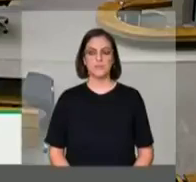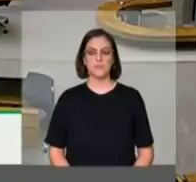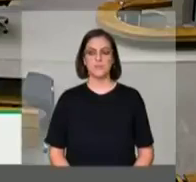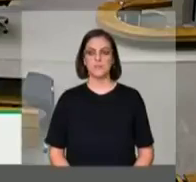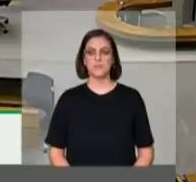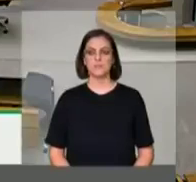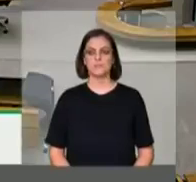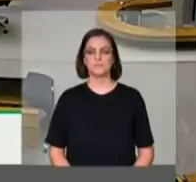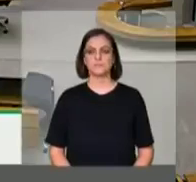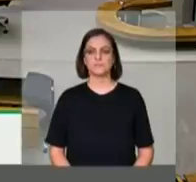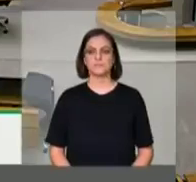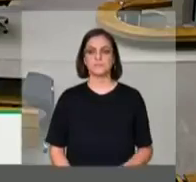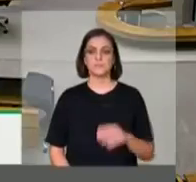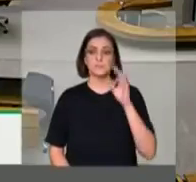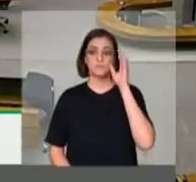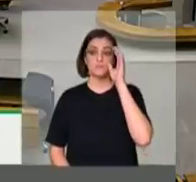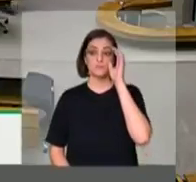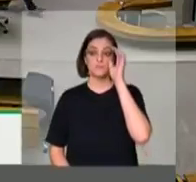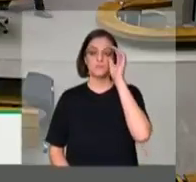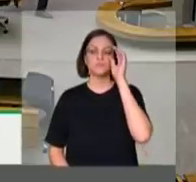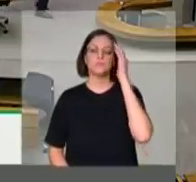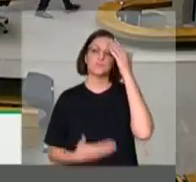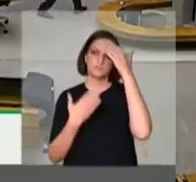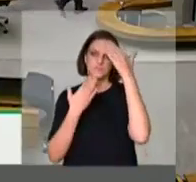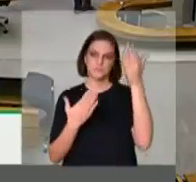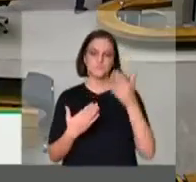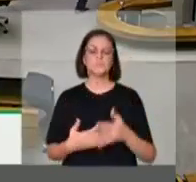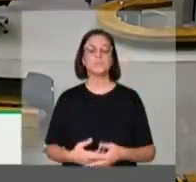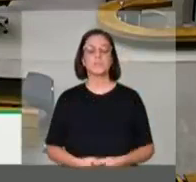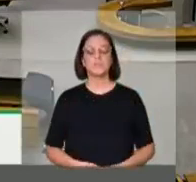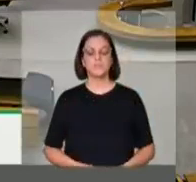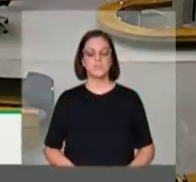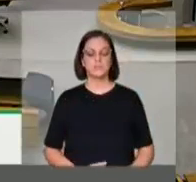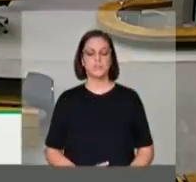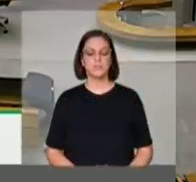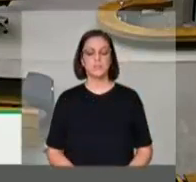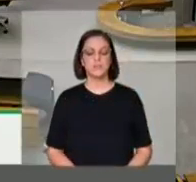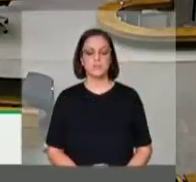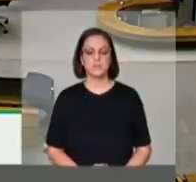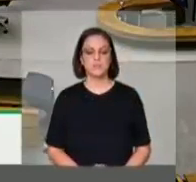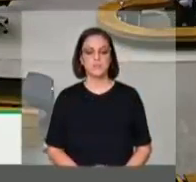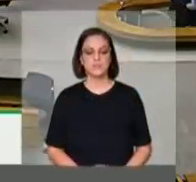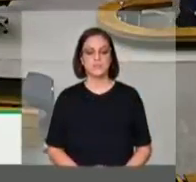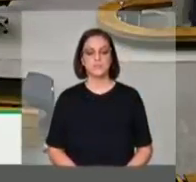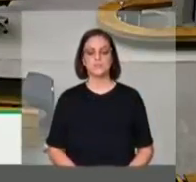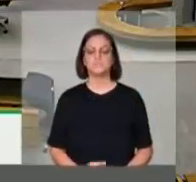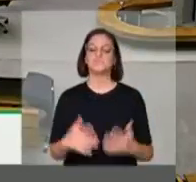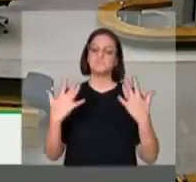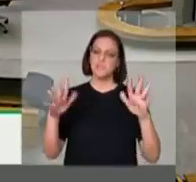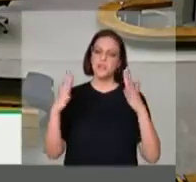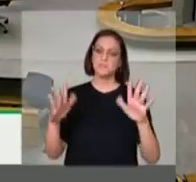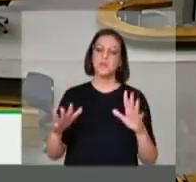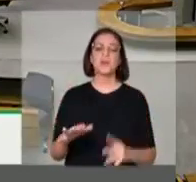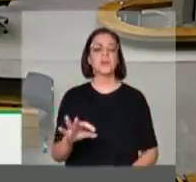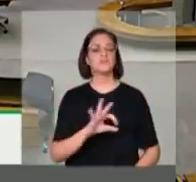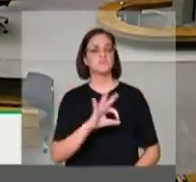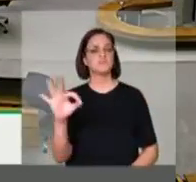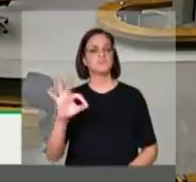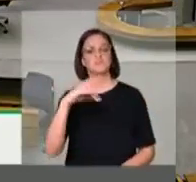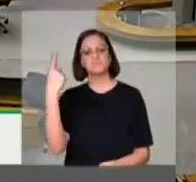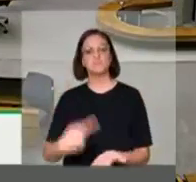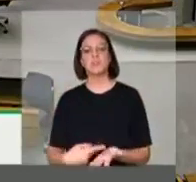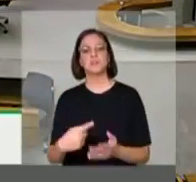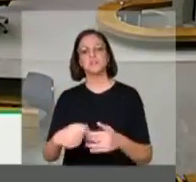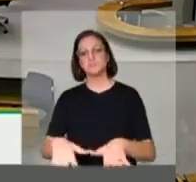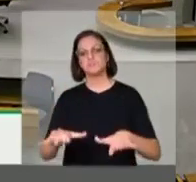Muito obrigado, presidente. Quero cumprimentá-lo, antes de mais nada, pela felicíssima iniciativa de requerer a